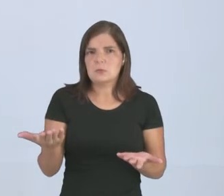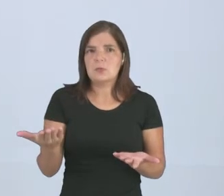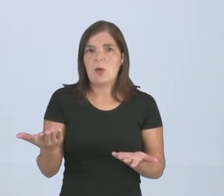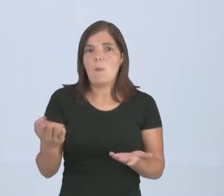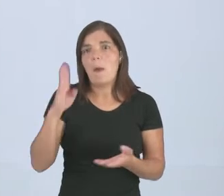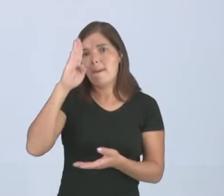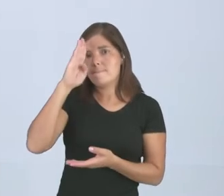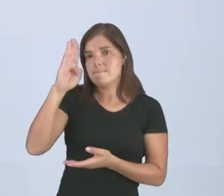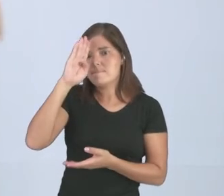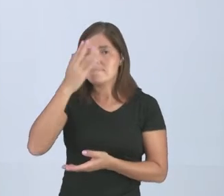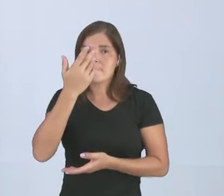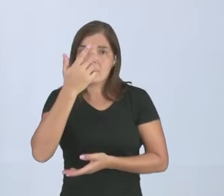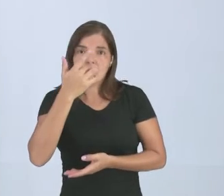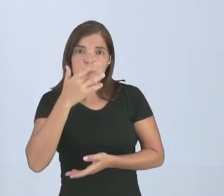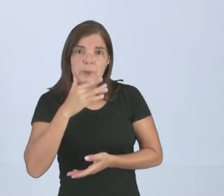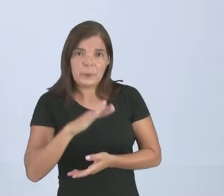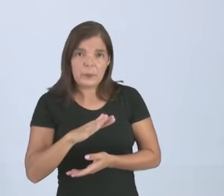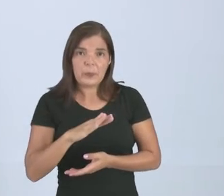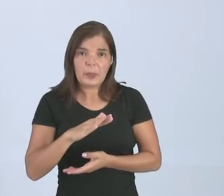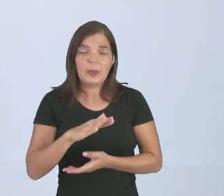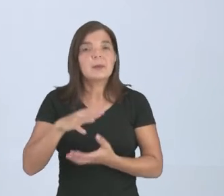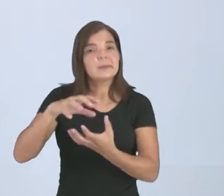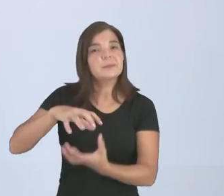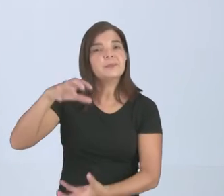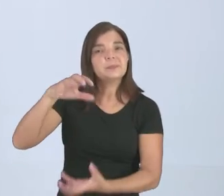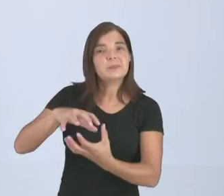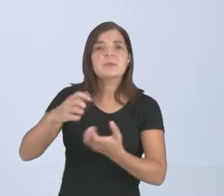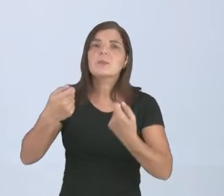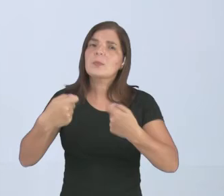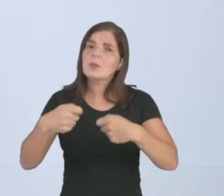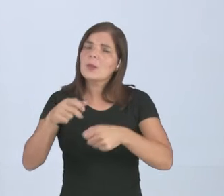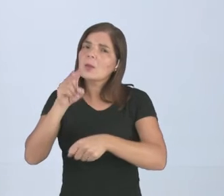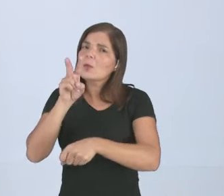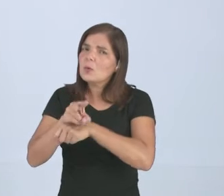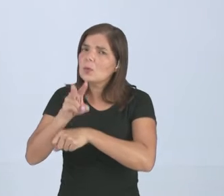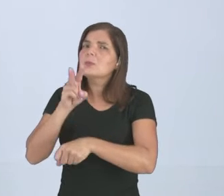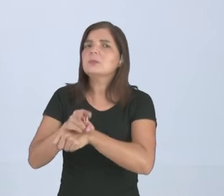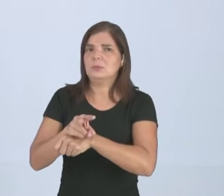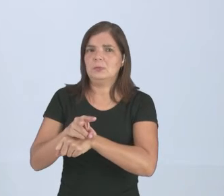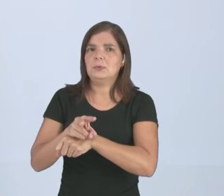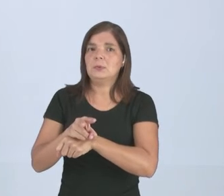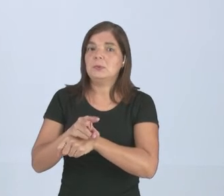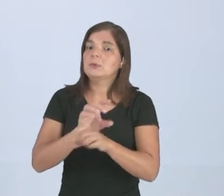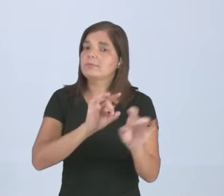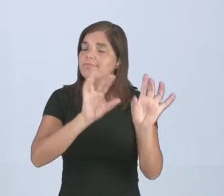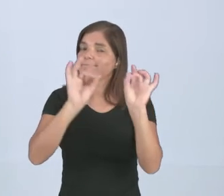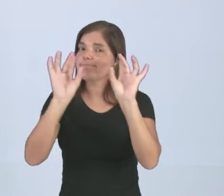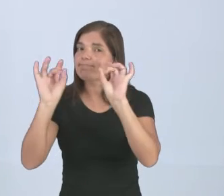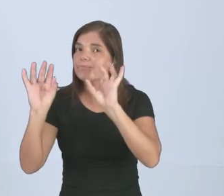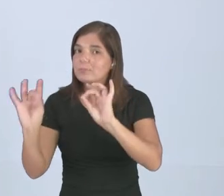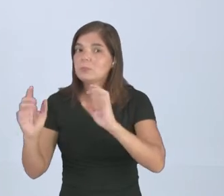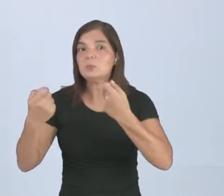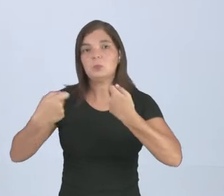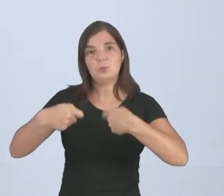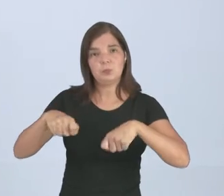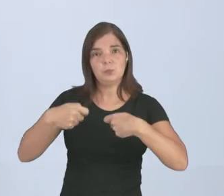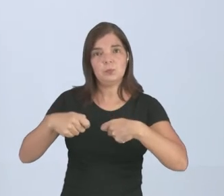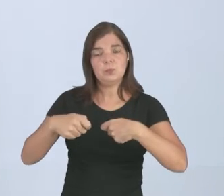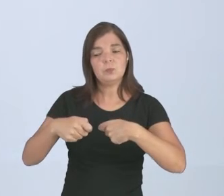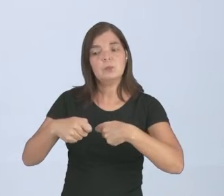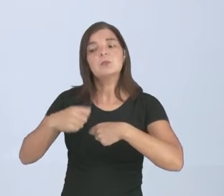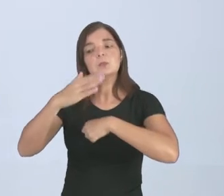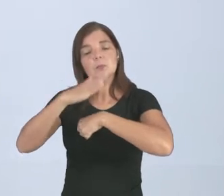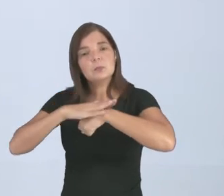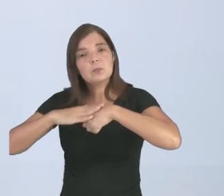principalmente as crianças e adolescentes e os idosos, elas precisam ter um cuidado mais especial, né? Então elas precisam ser tratadas de